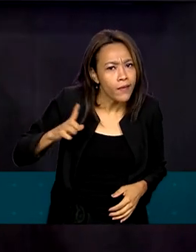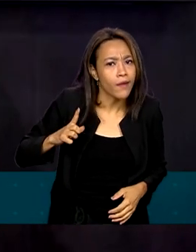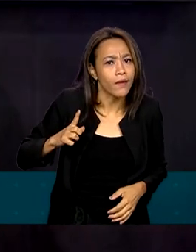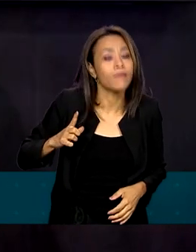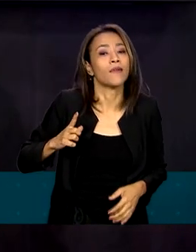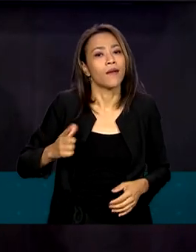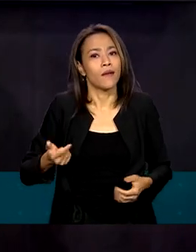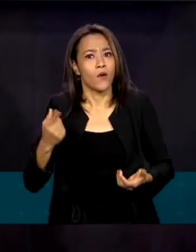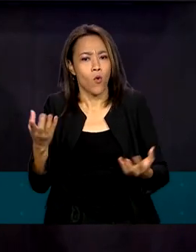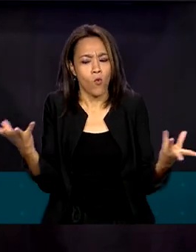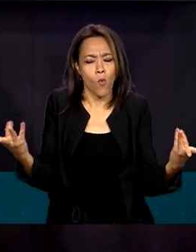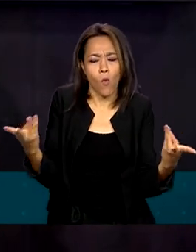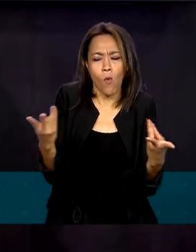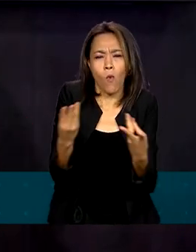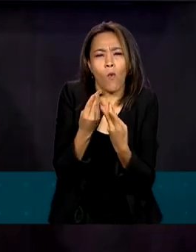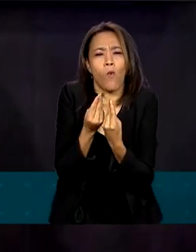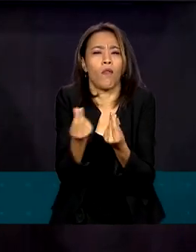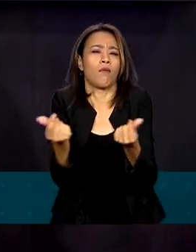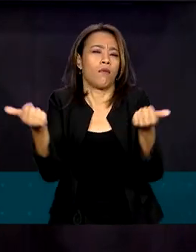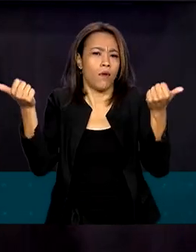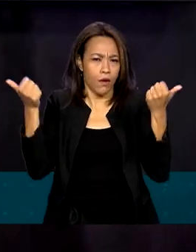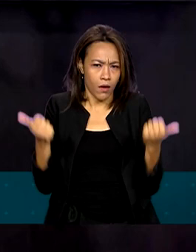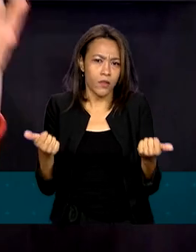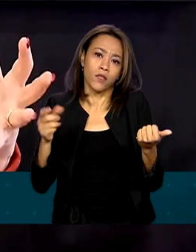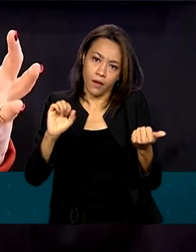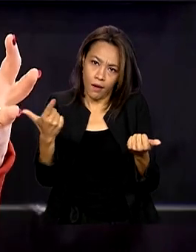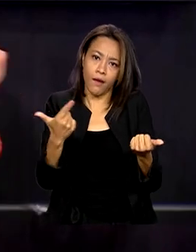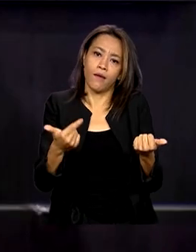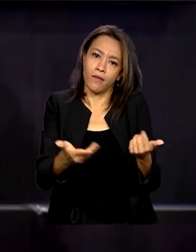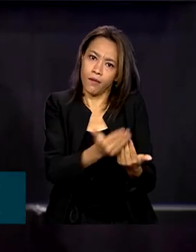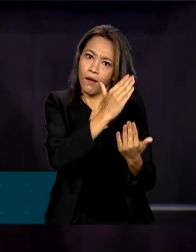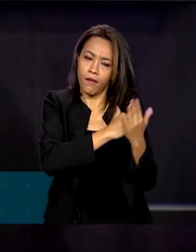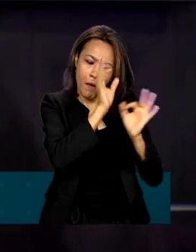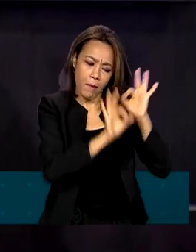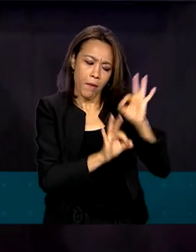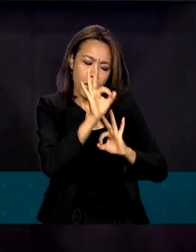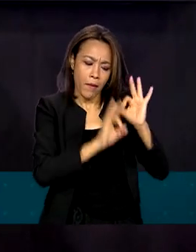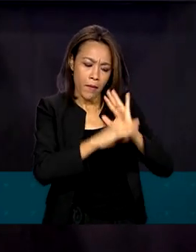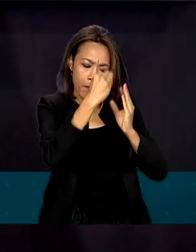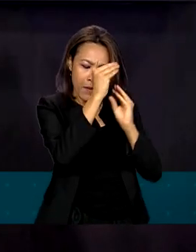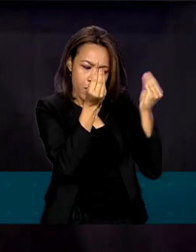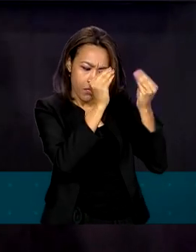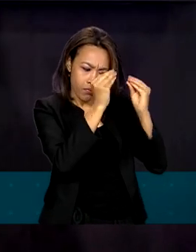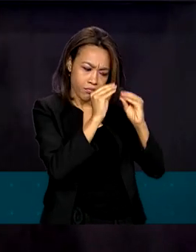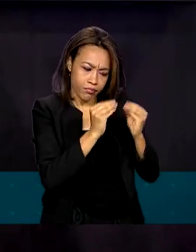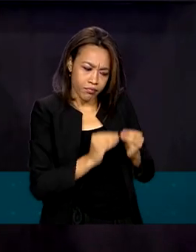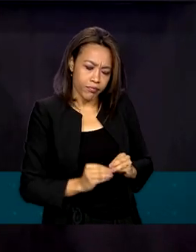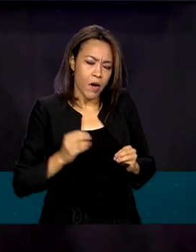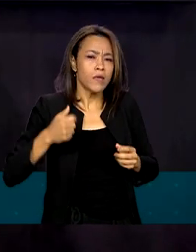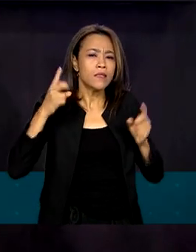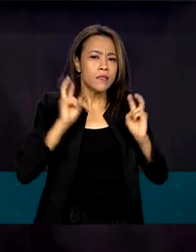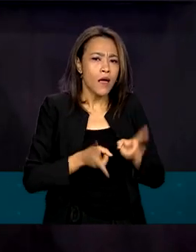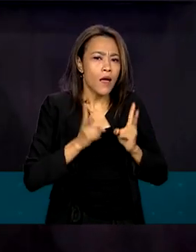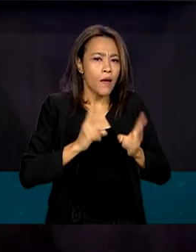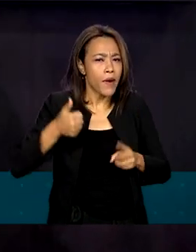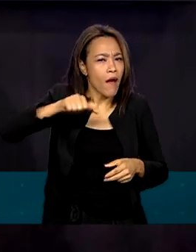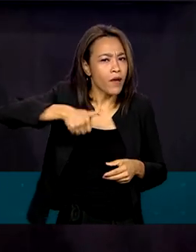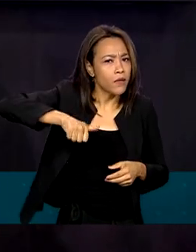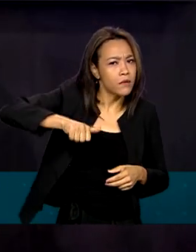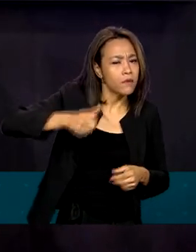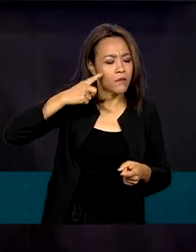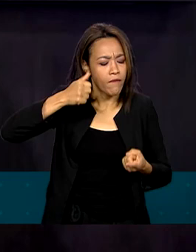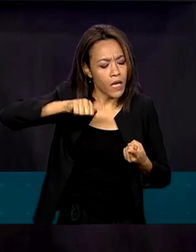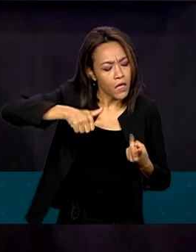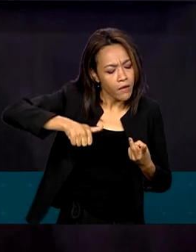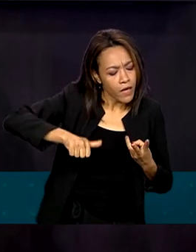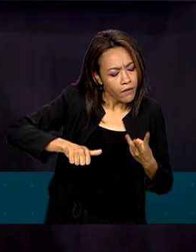Eficiência, eficácia, isso requer, obviamente, um planejamento, isso requer uma avaliação periódica com monitoramento